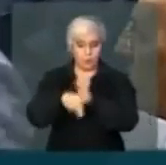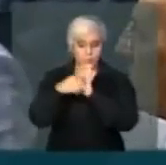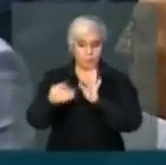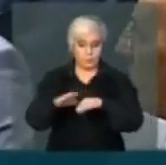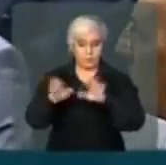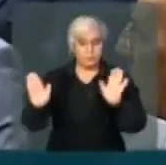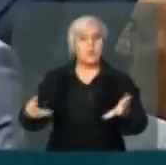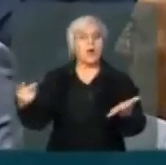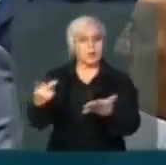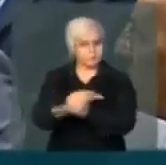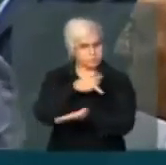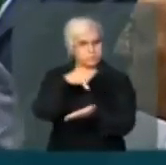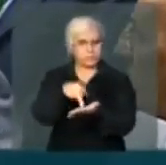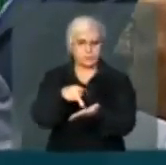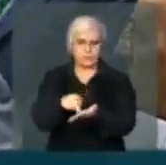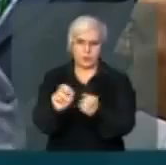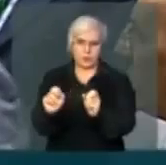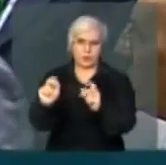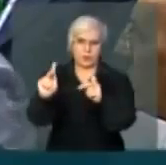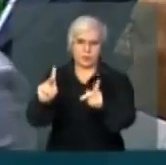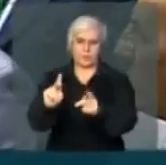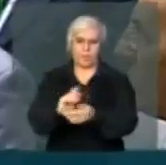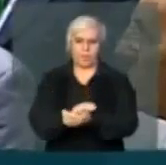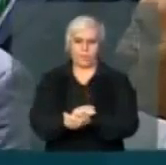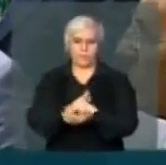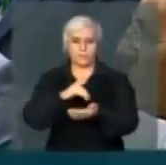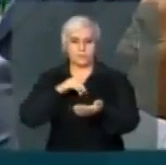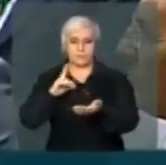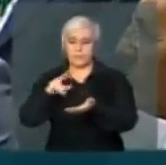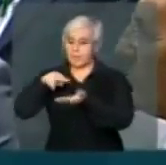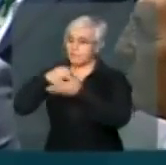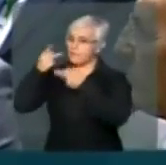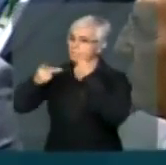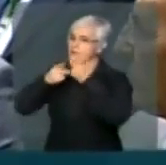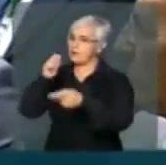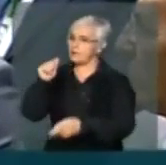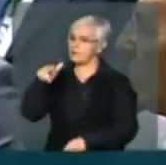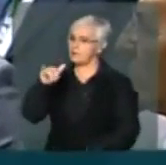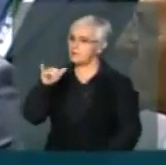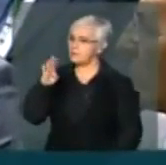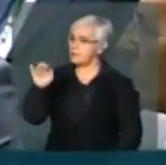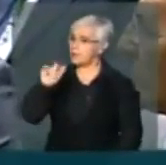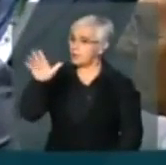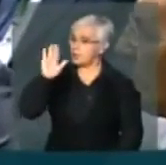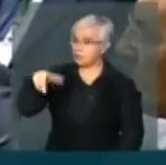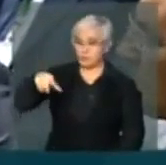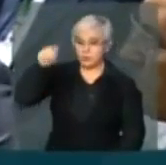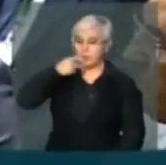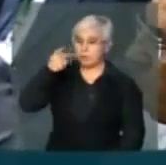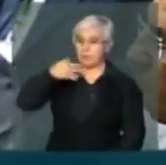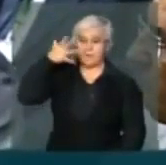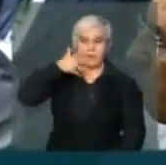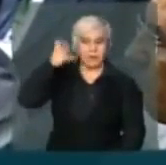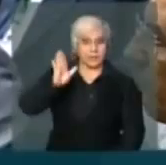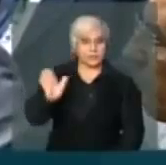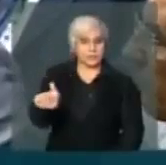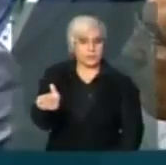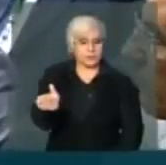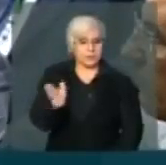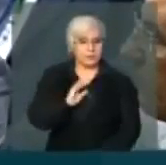e foi isso que aconteceu estava na tribuna o deputado Aníbal lá já designado para poder fazer a palavra